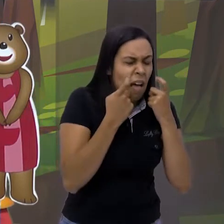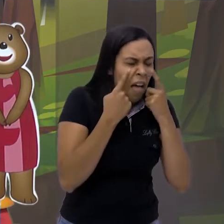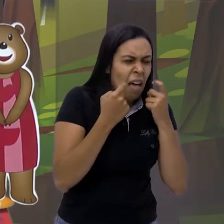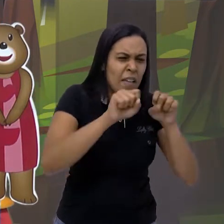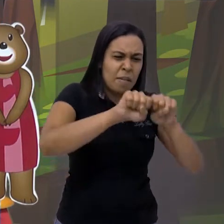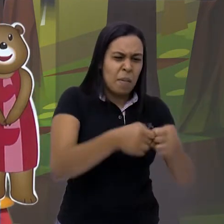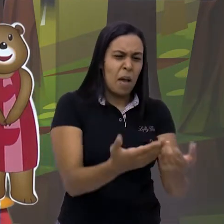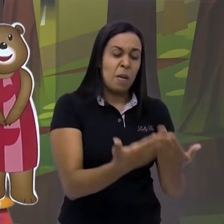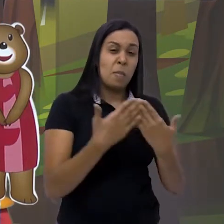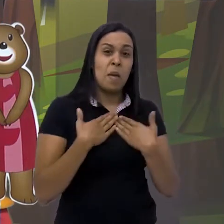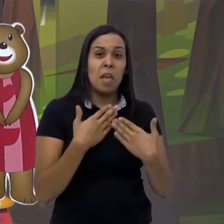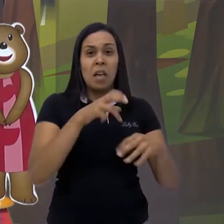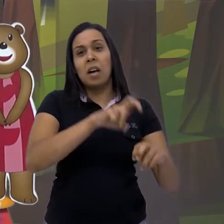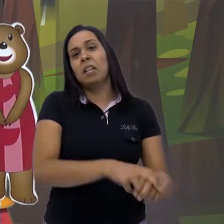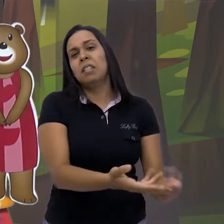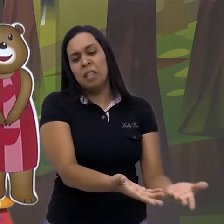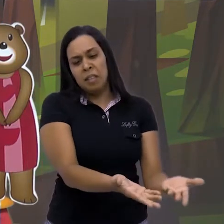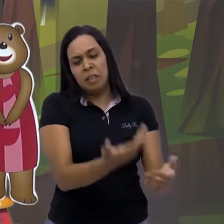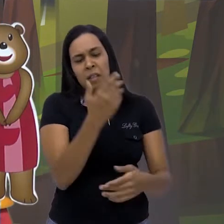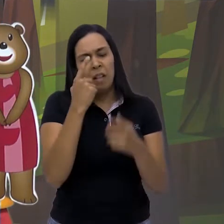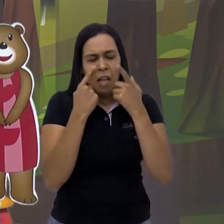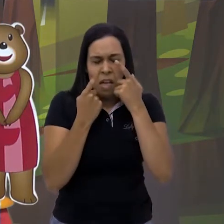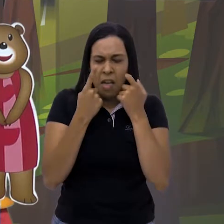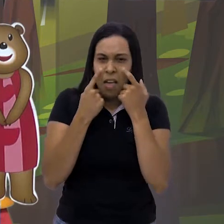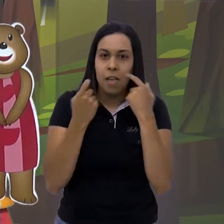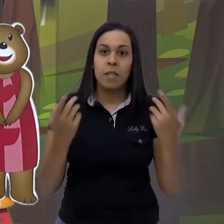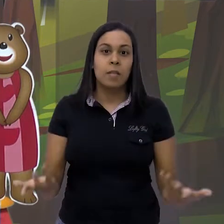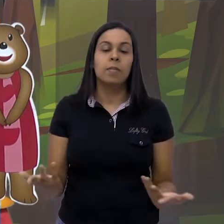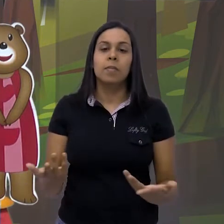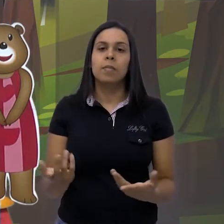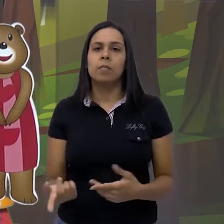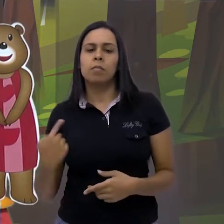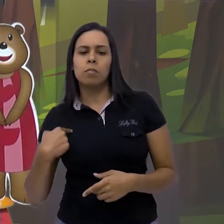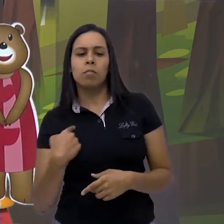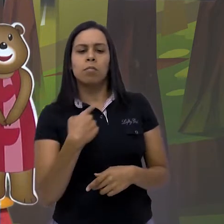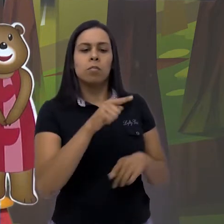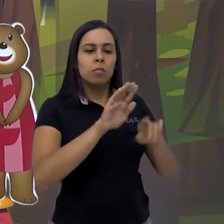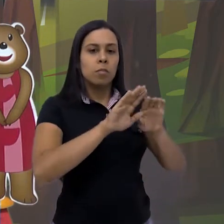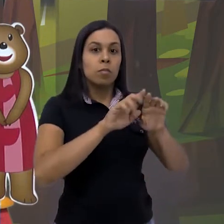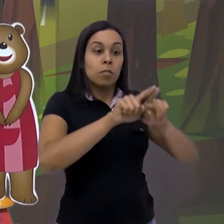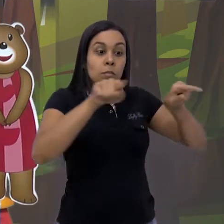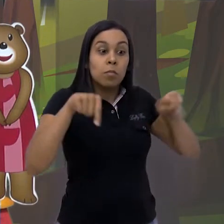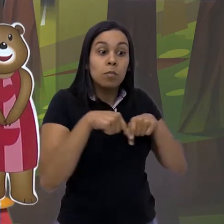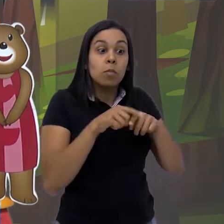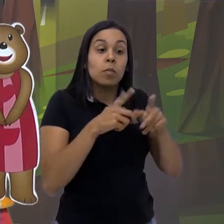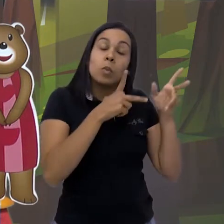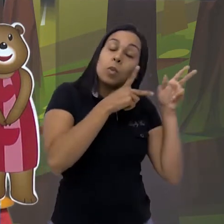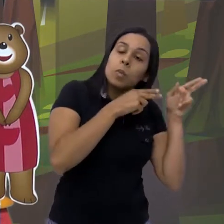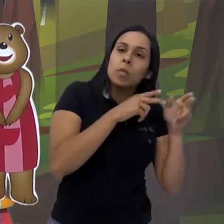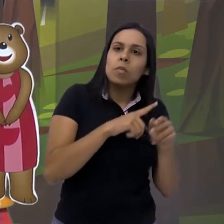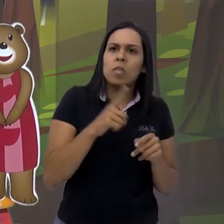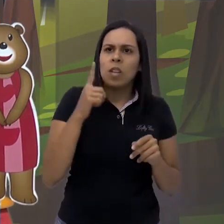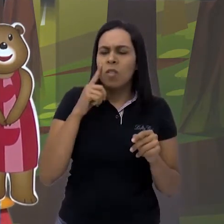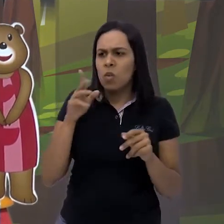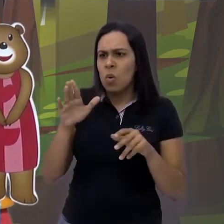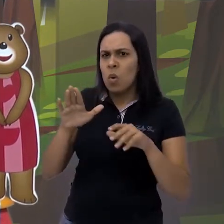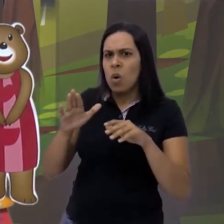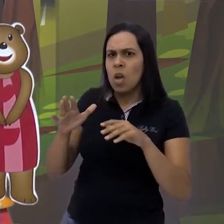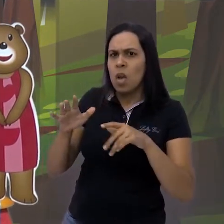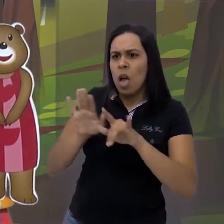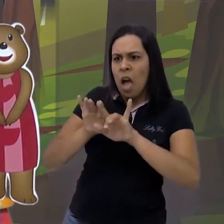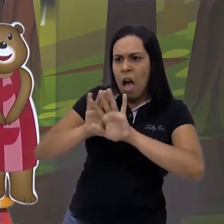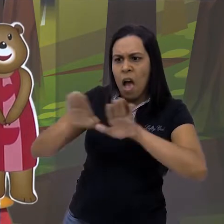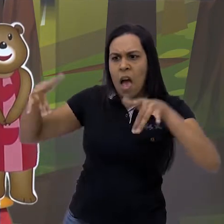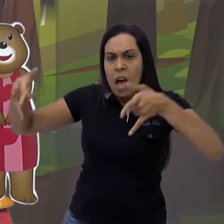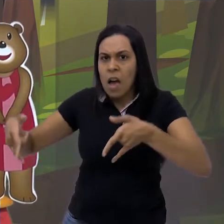disse, quebraram minha cadeira. E foram para o quarto. No quarto, o papai viu a cama assim mexida e